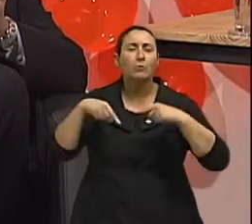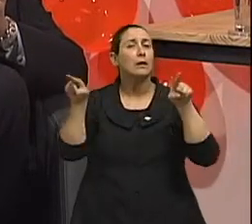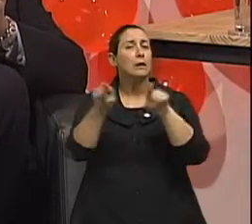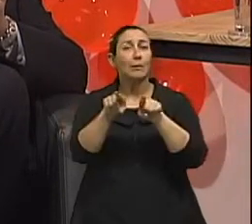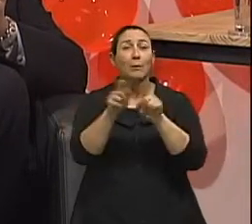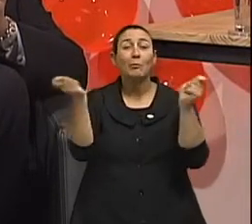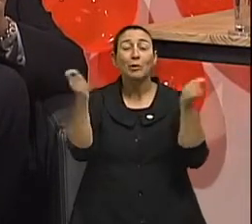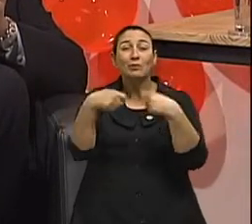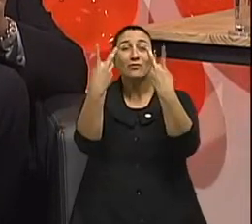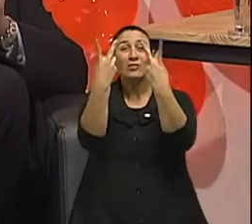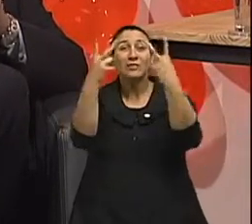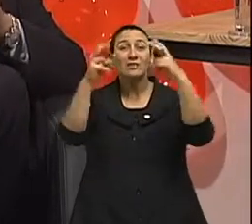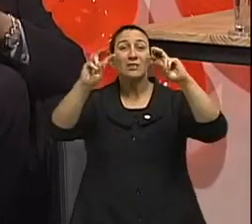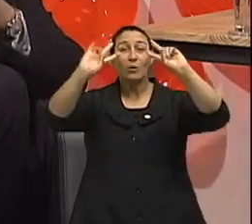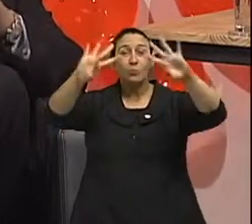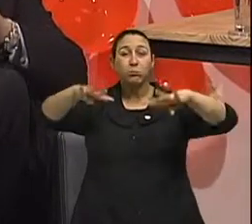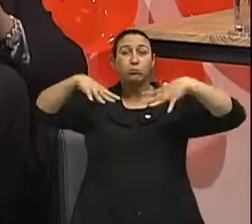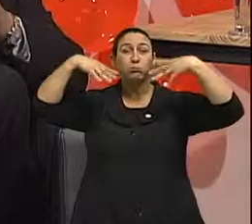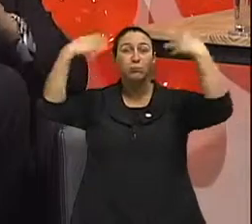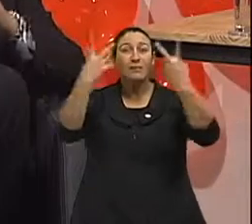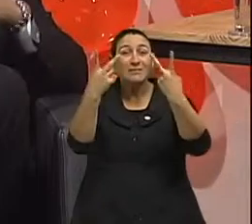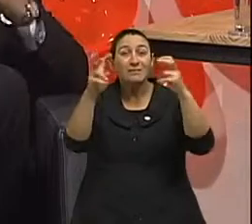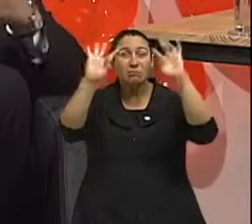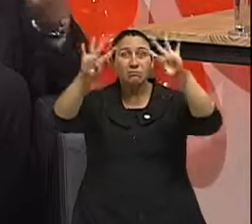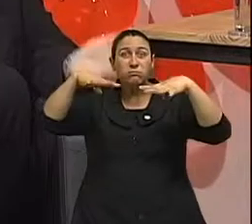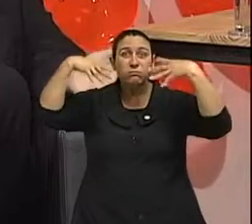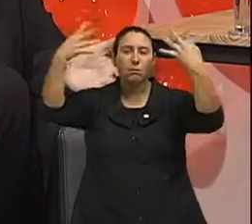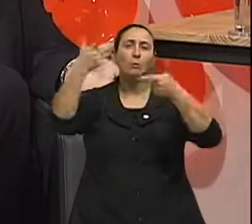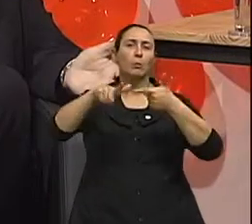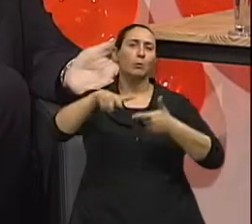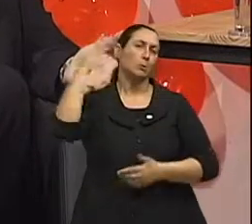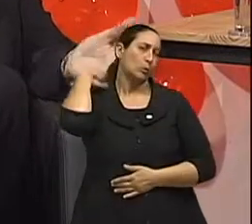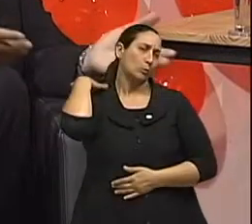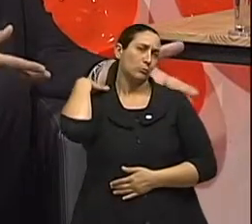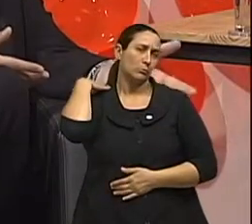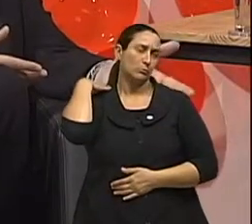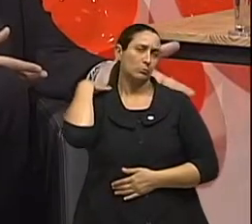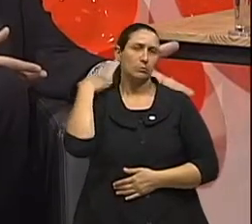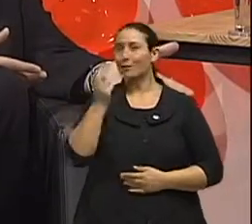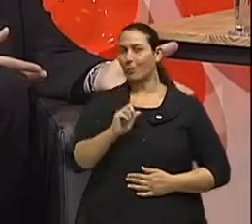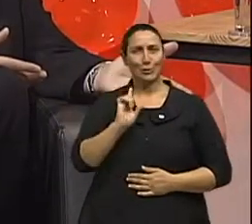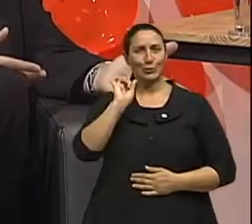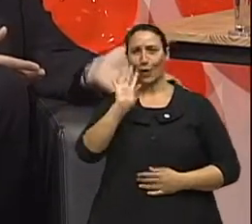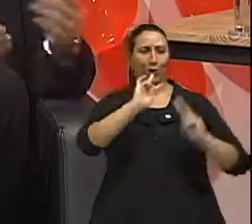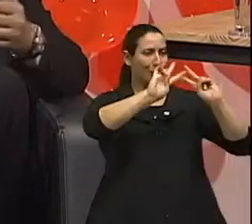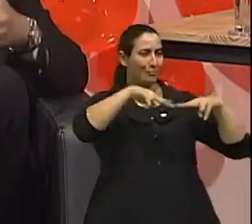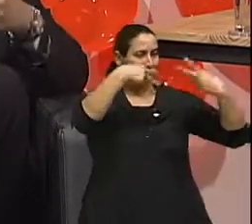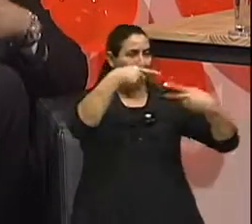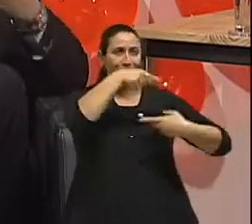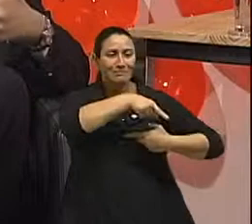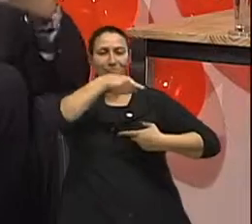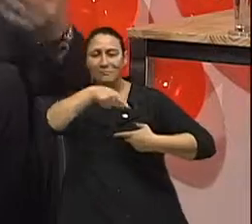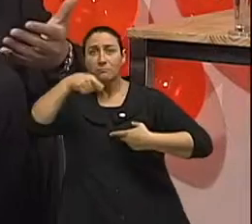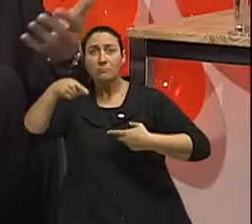a chance de ter câncer de pulmão. Portanto, o fumante, ele não tem o dobro de chance de que um não fumante de ter câncer de pulmão. Ele tem